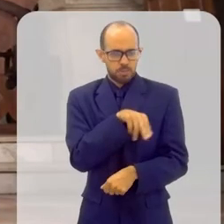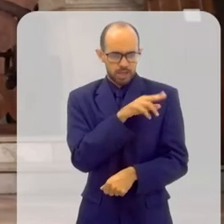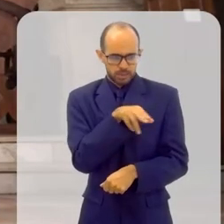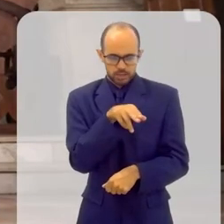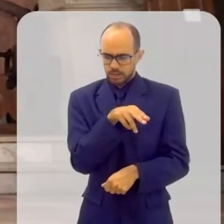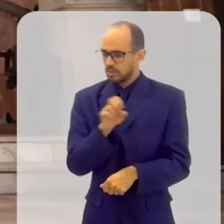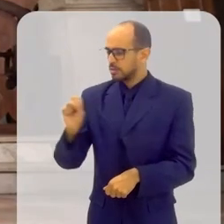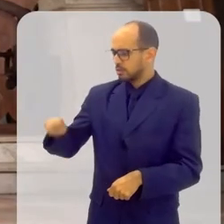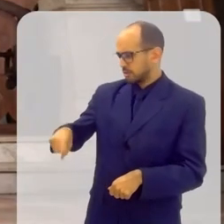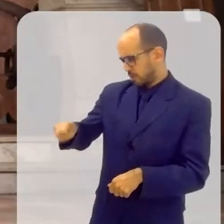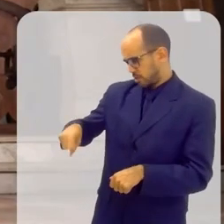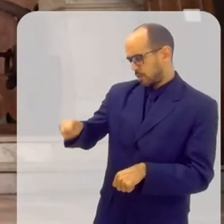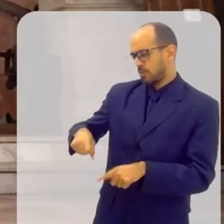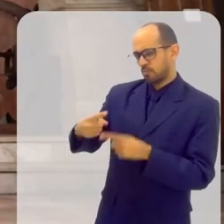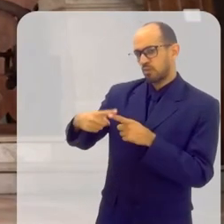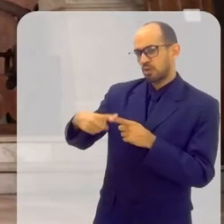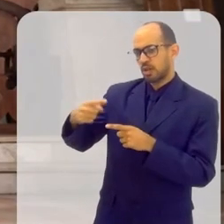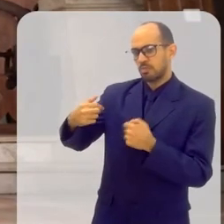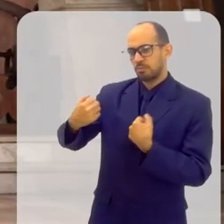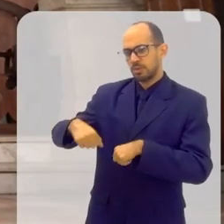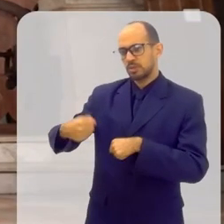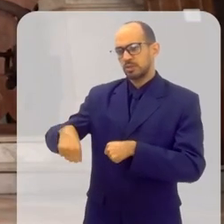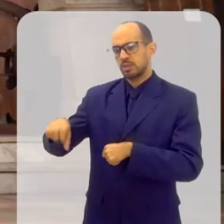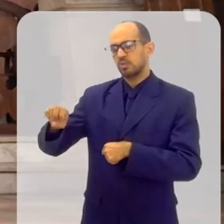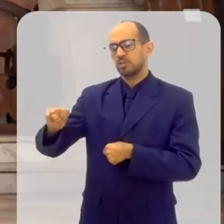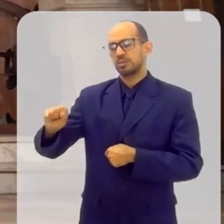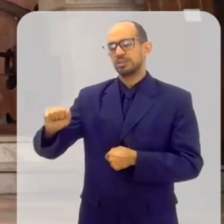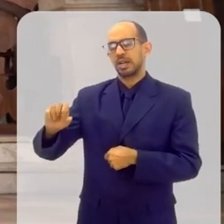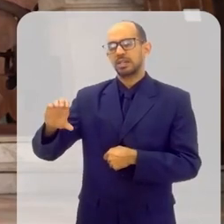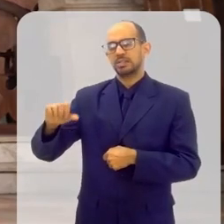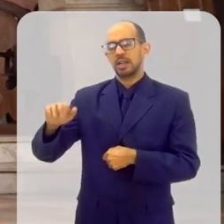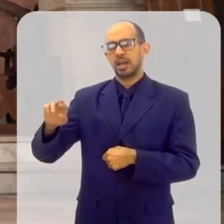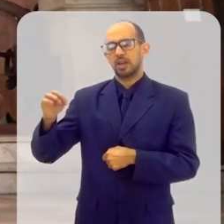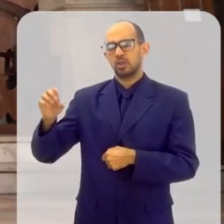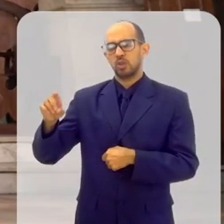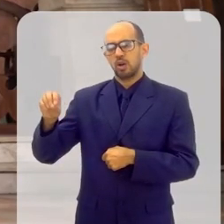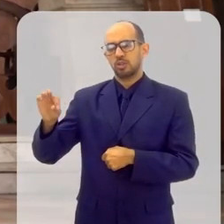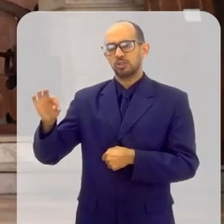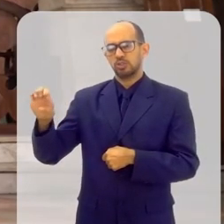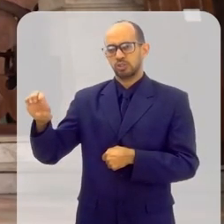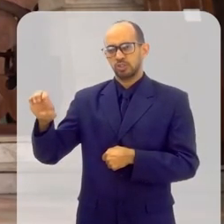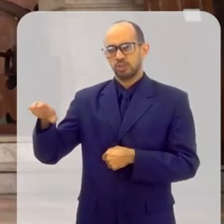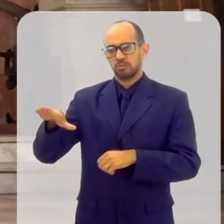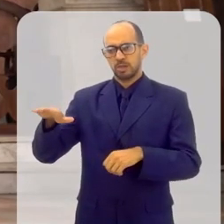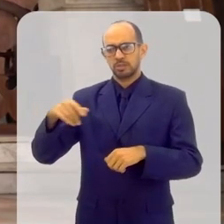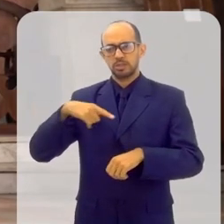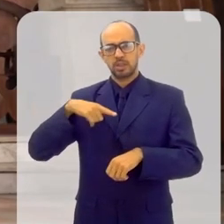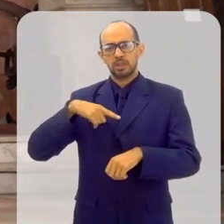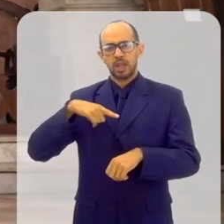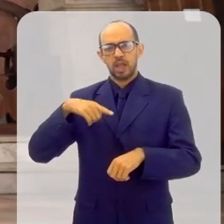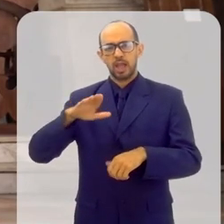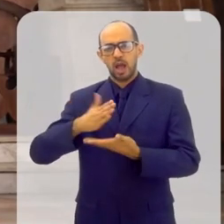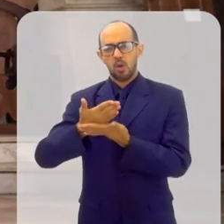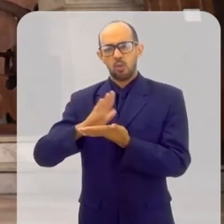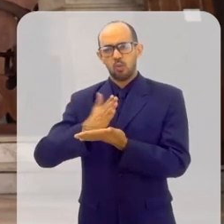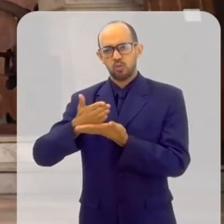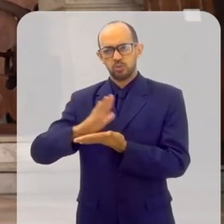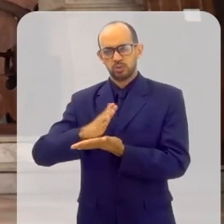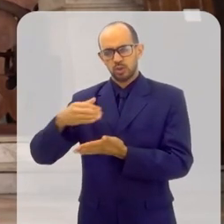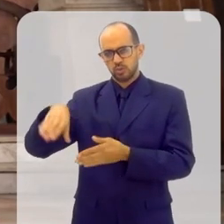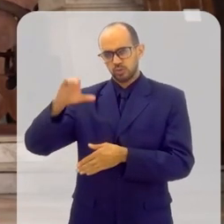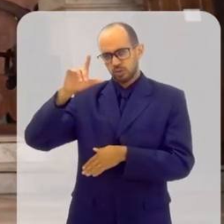sacerdote. Porque para confessar, necessariamente, tem que ser um sacerdote. O que acontece é que você tem, às vezes, leigos chamados ministros